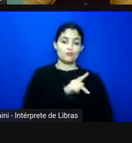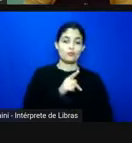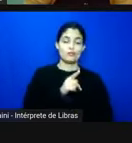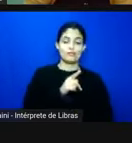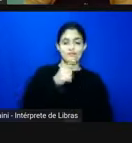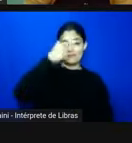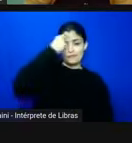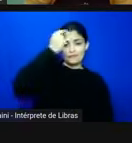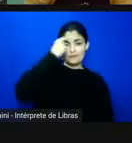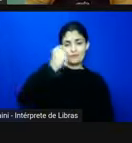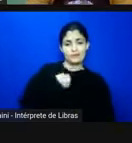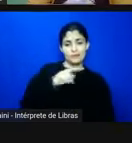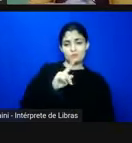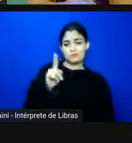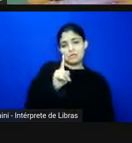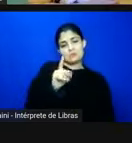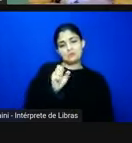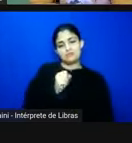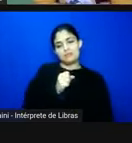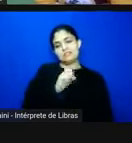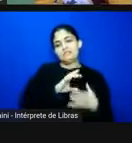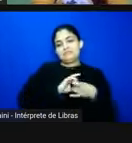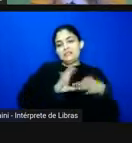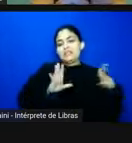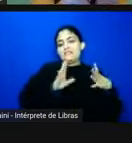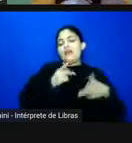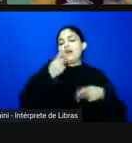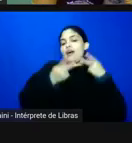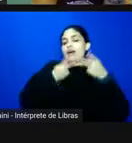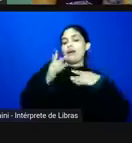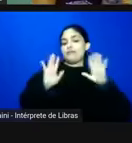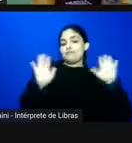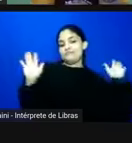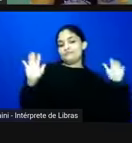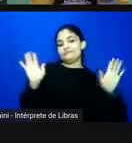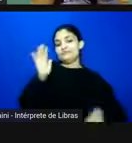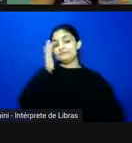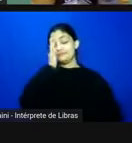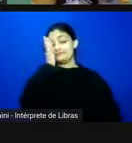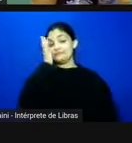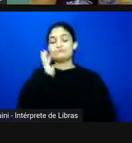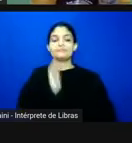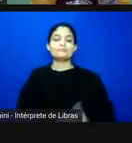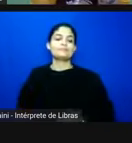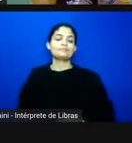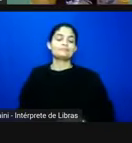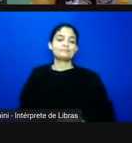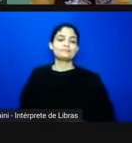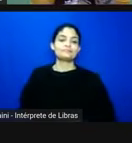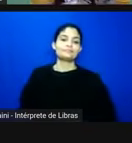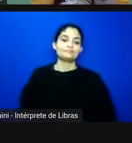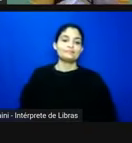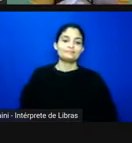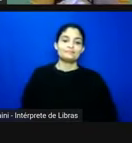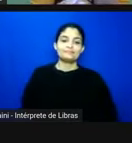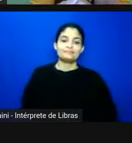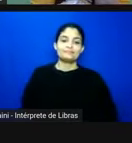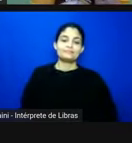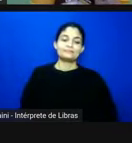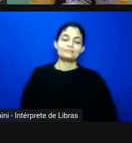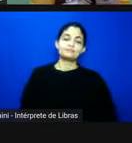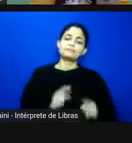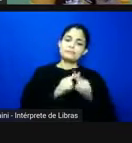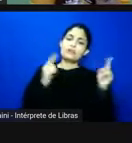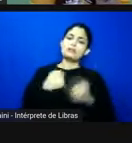vontade de dar pitacos né ela dá aula ela falar aqui já vira lei mas eu